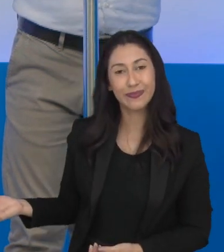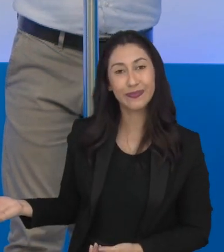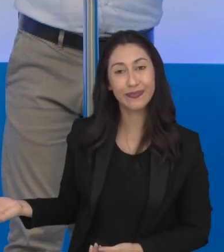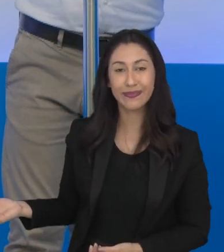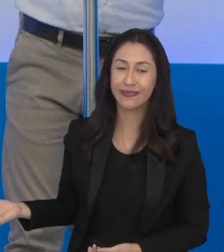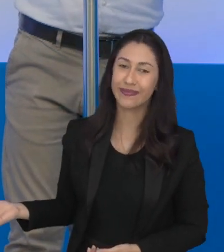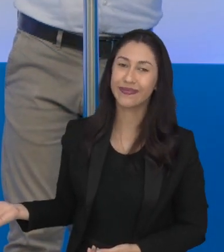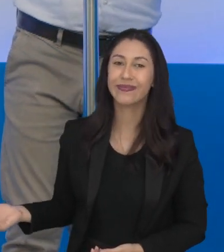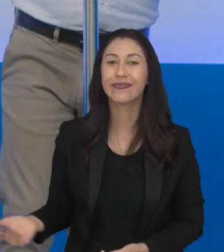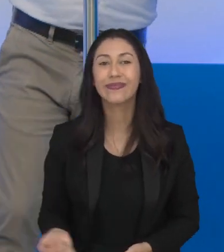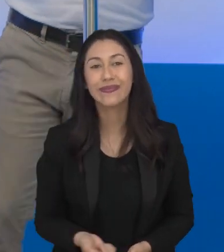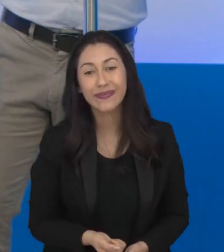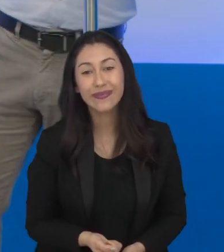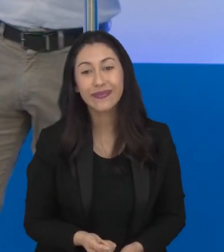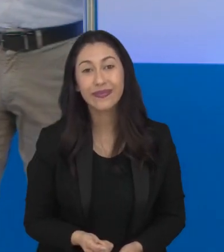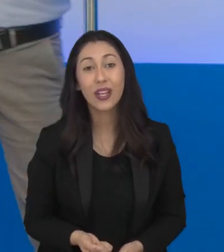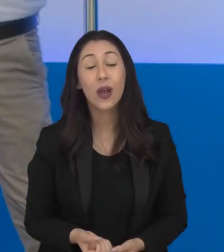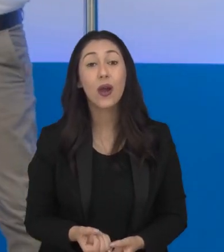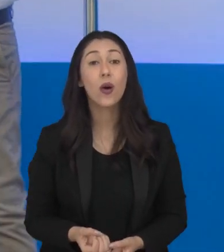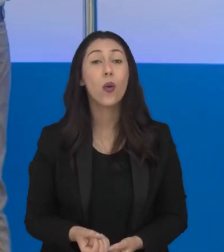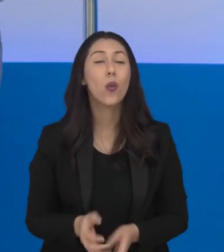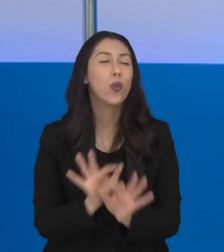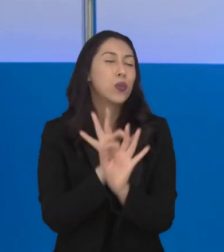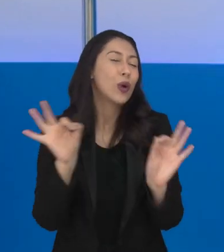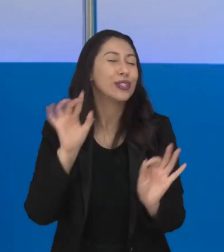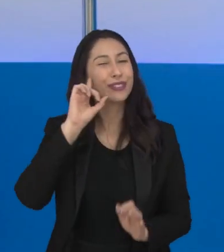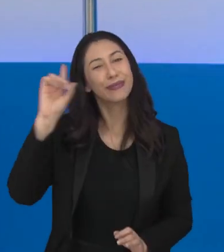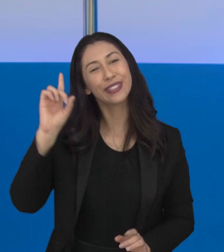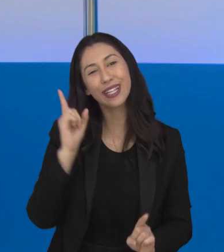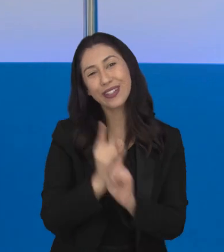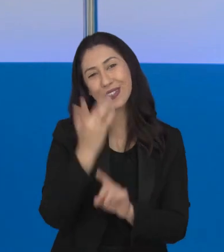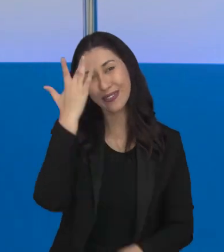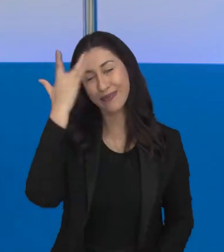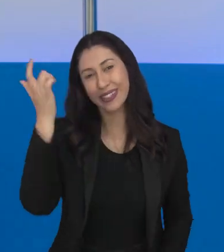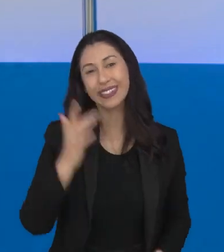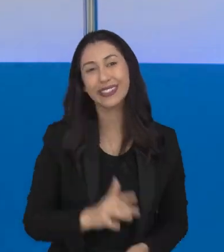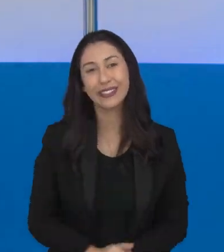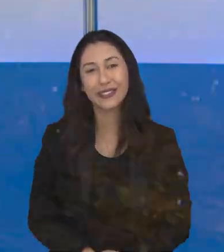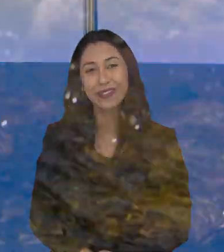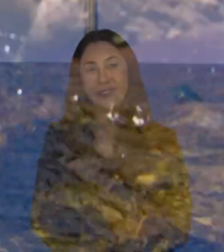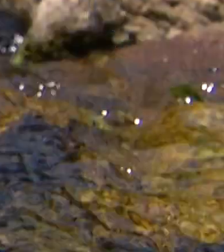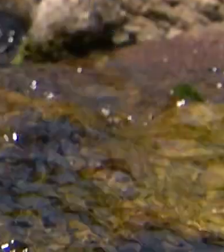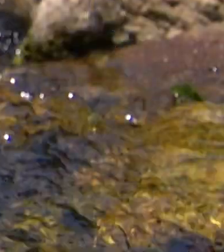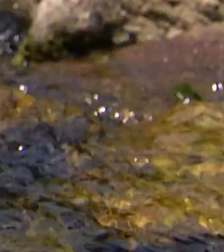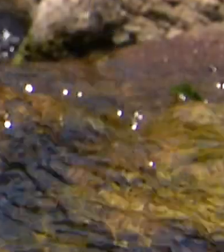sjc está aqui na tela tenham todos um ótimo dia a gente se encontra amanhã